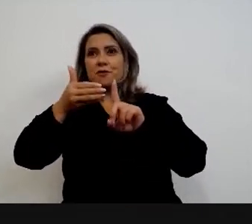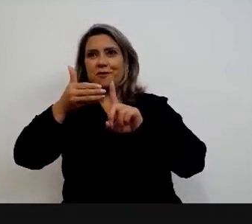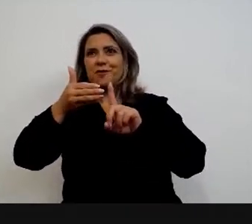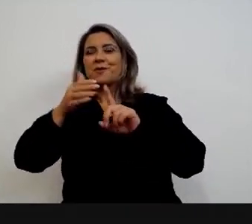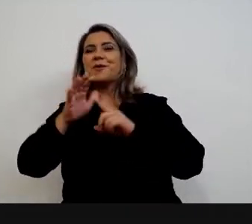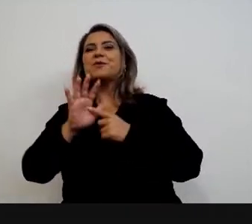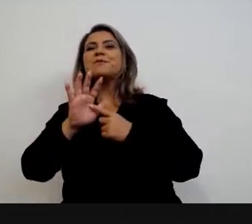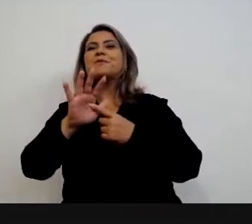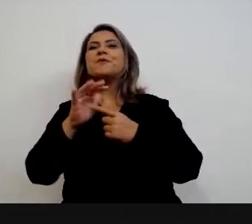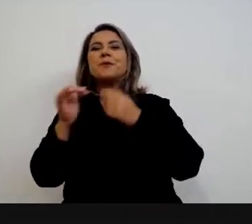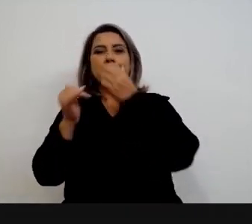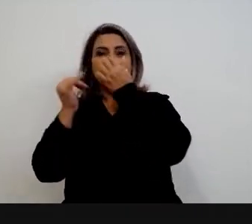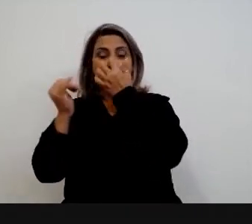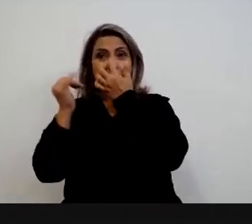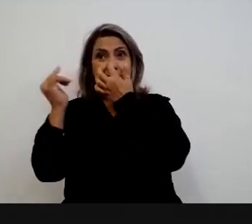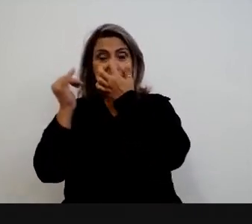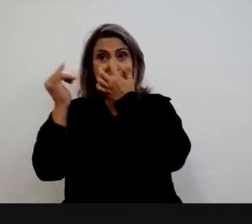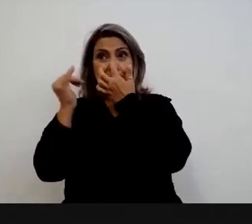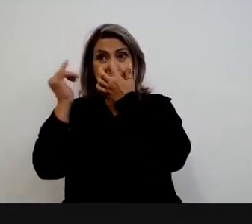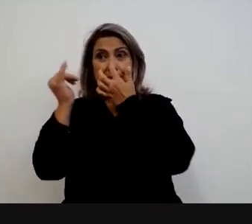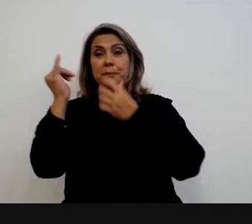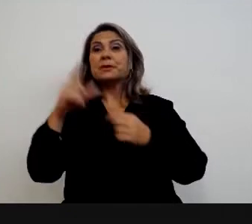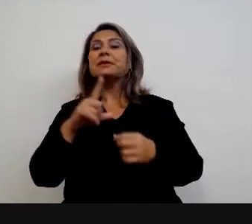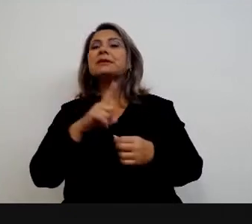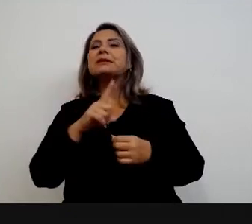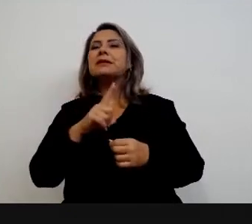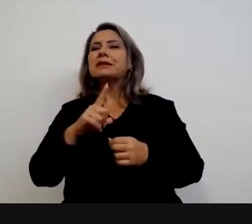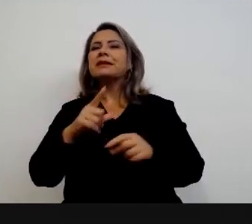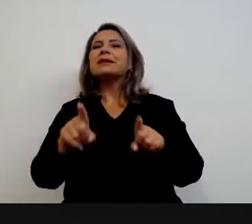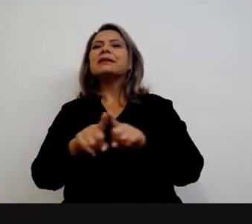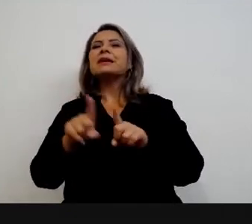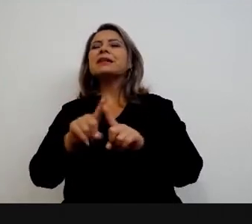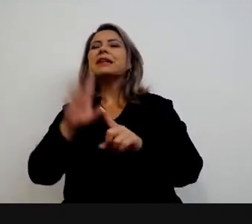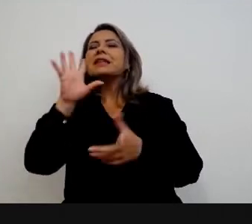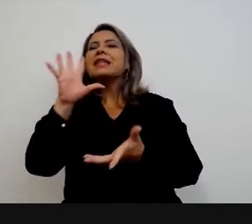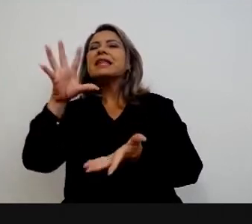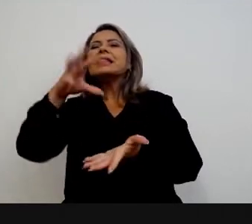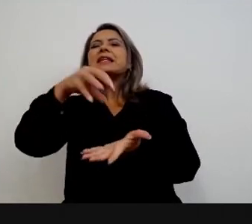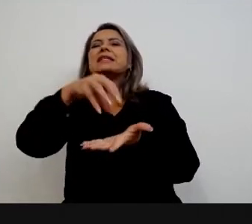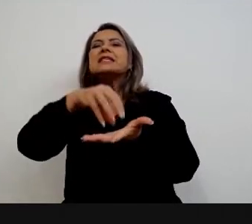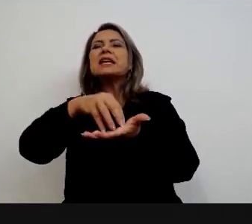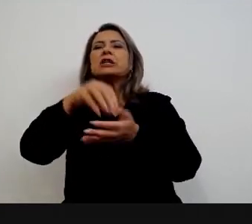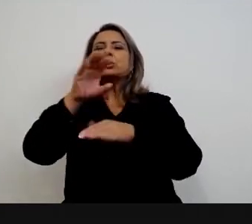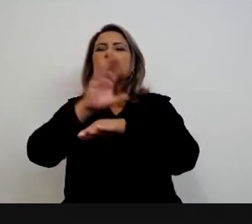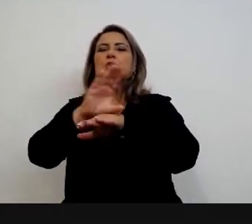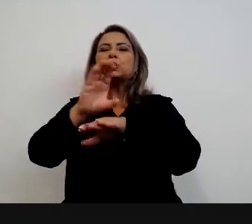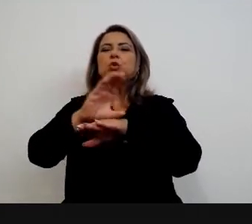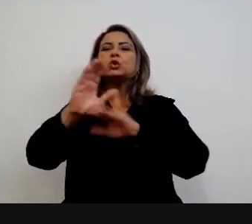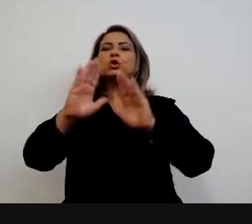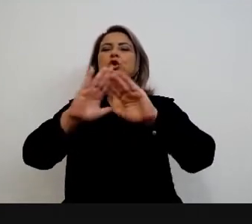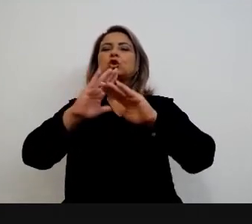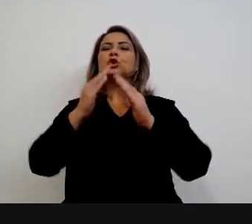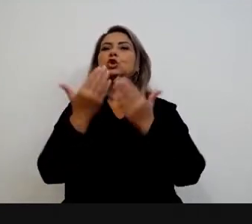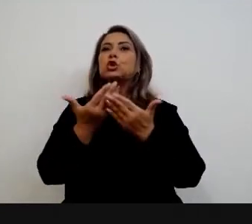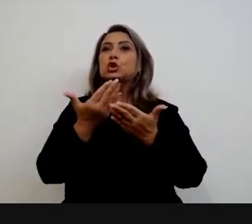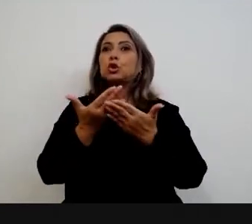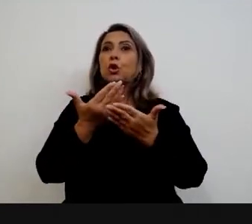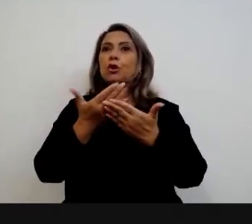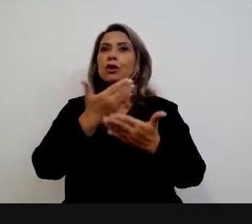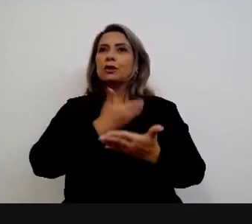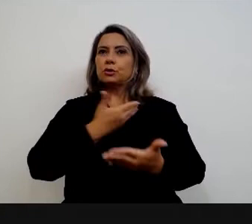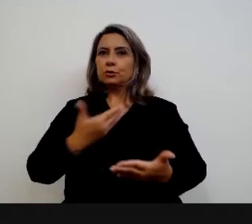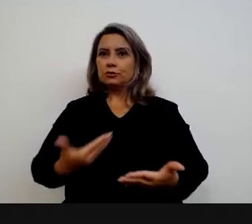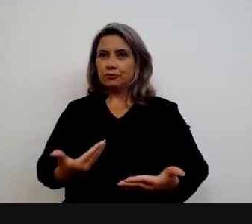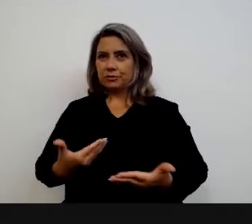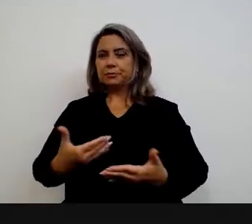na importância ou no porquê de termos centros de capacitação, termos escolas de governo, etc.,